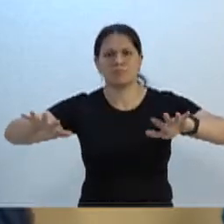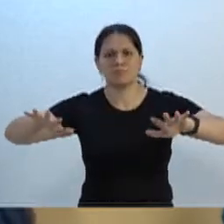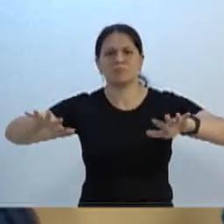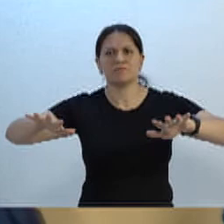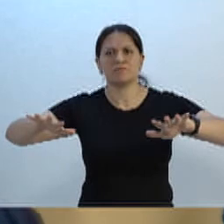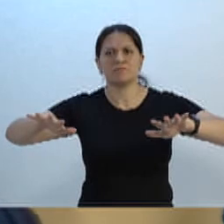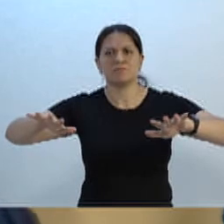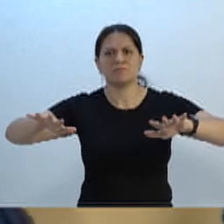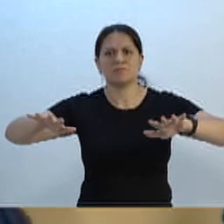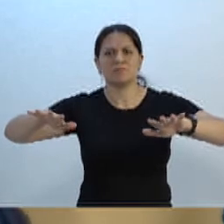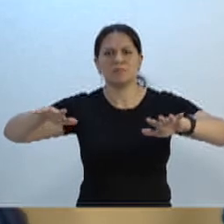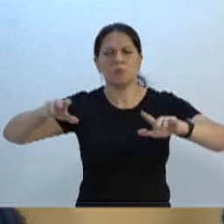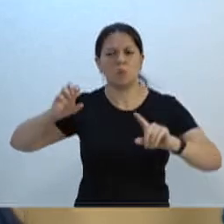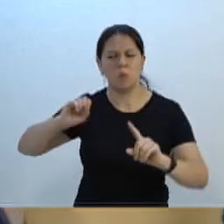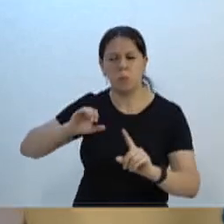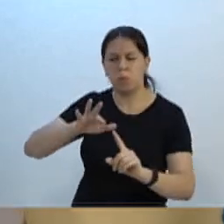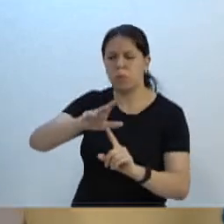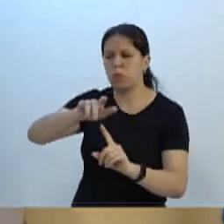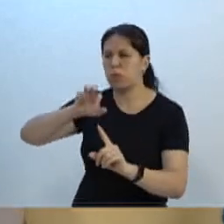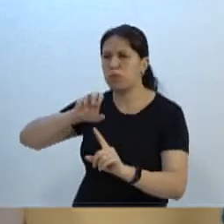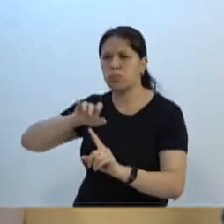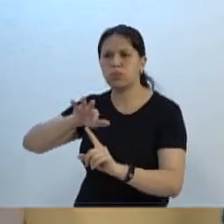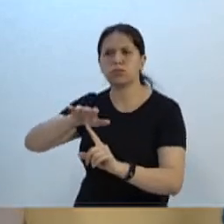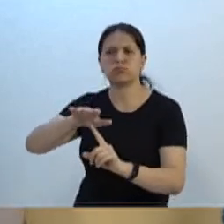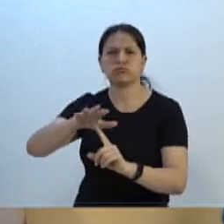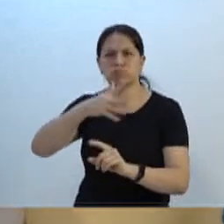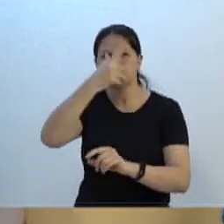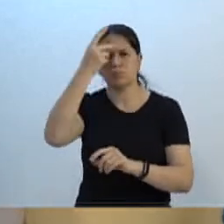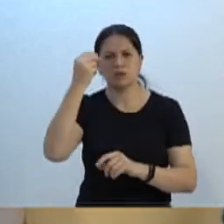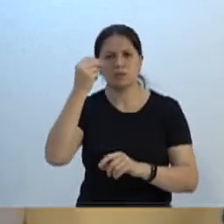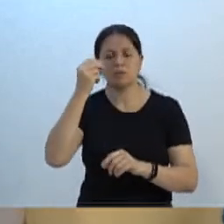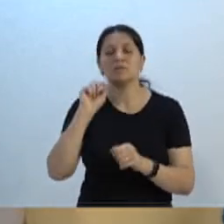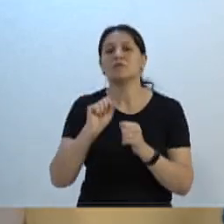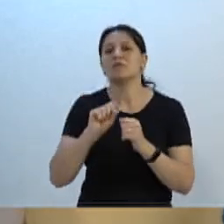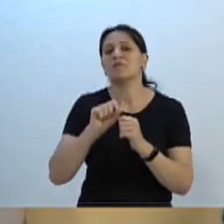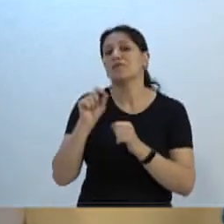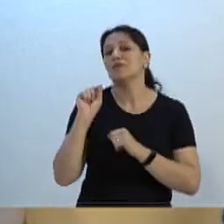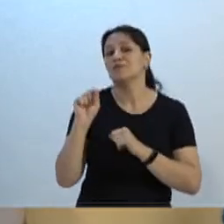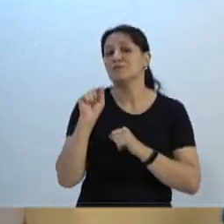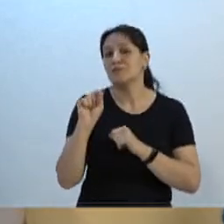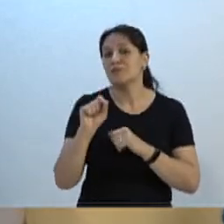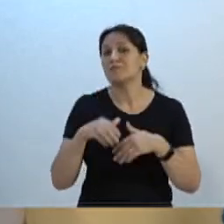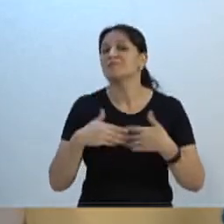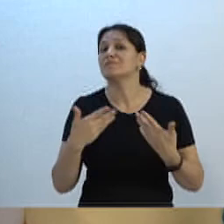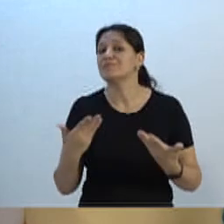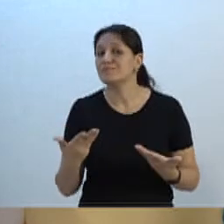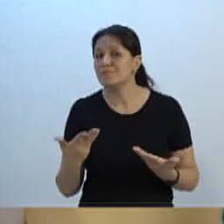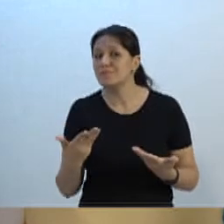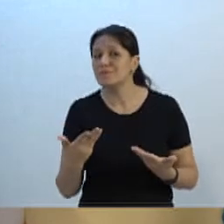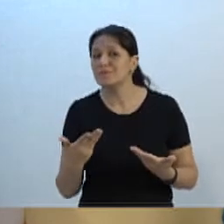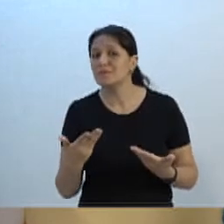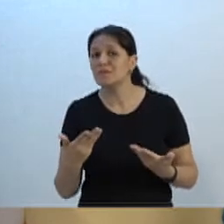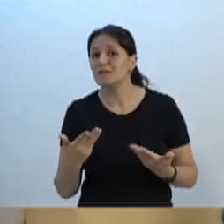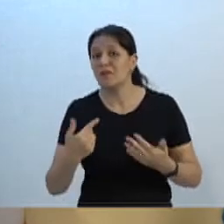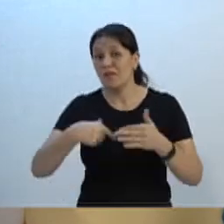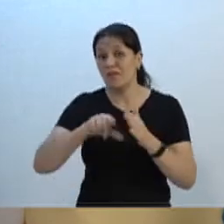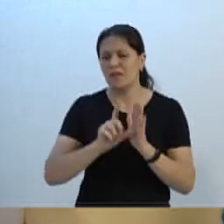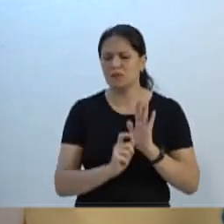alcança todos e faz com que todos desse investimento